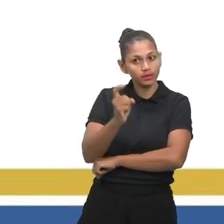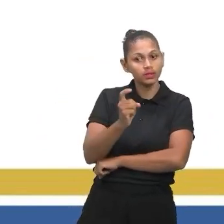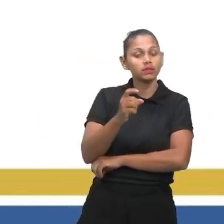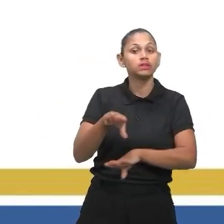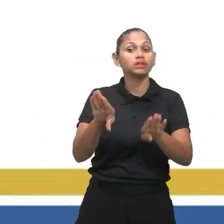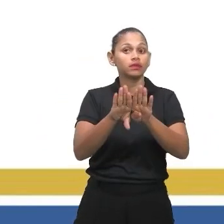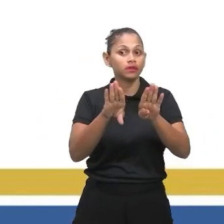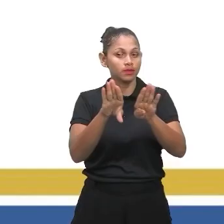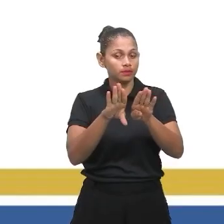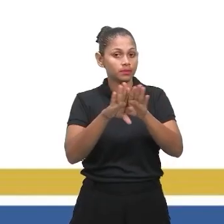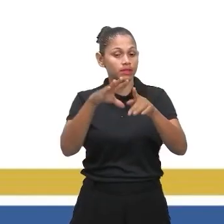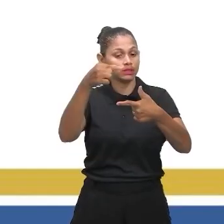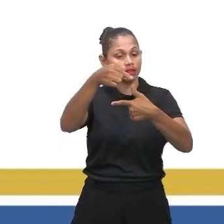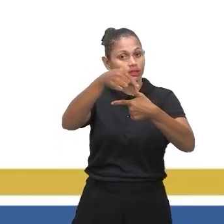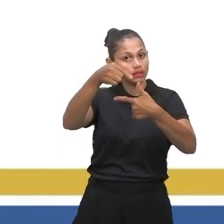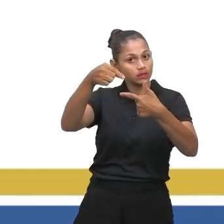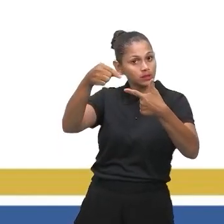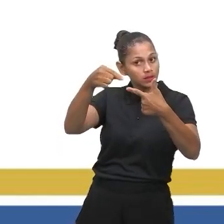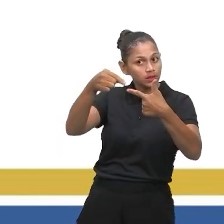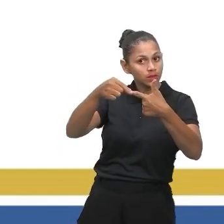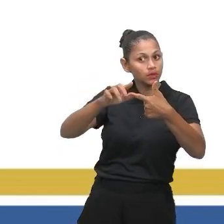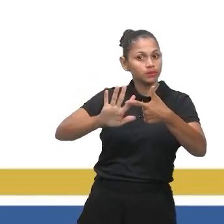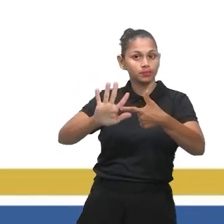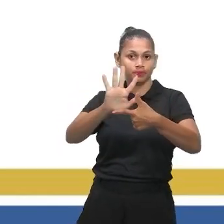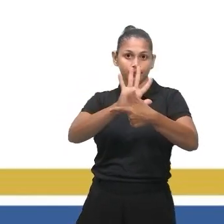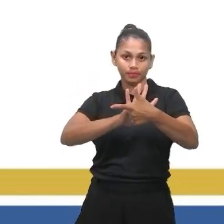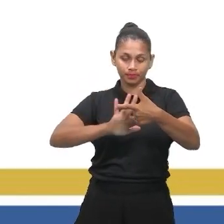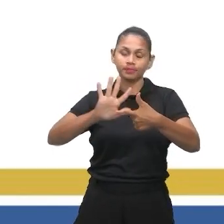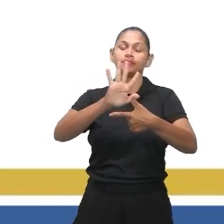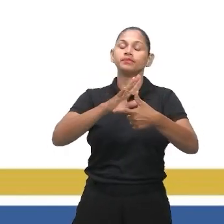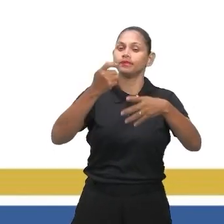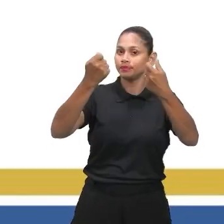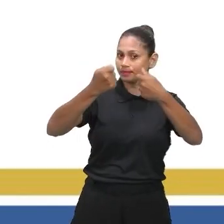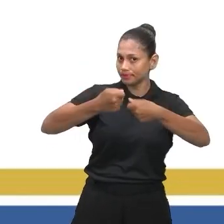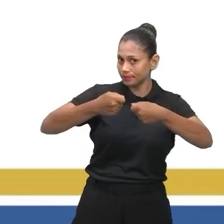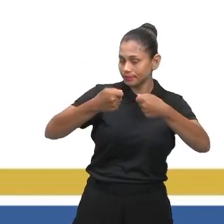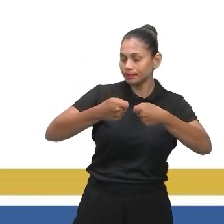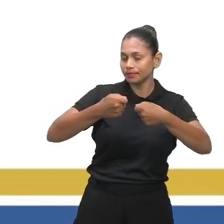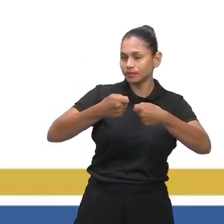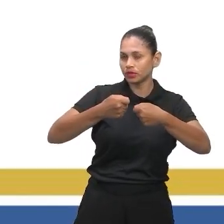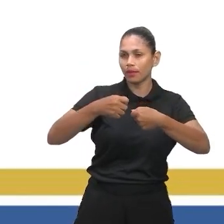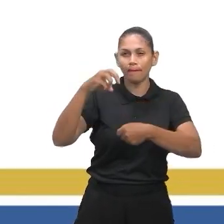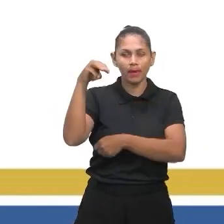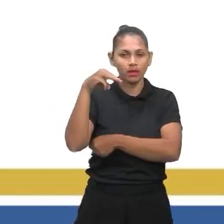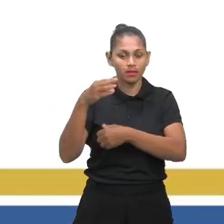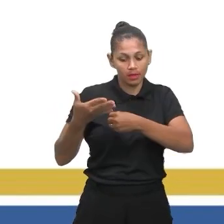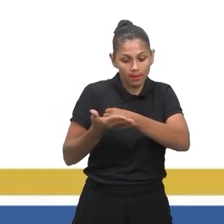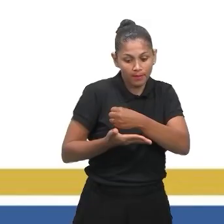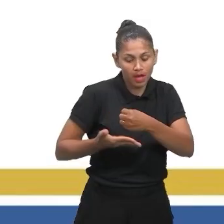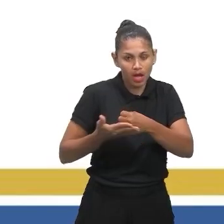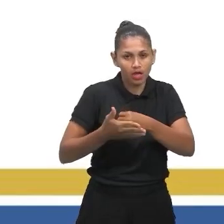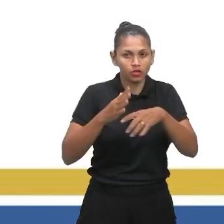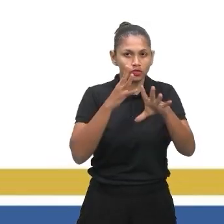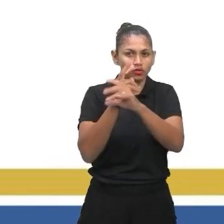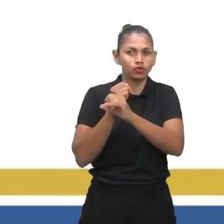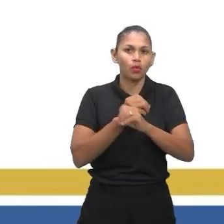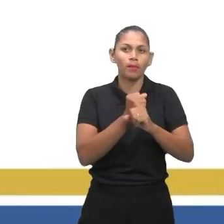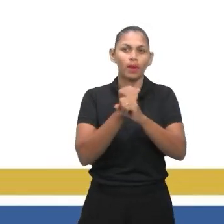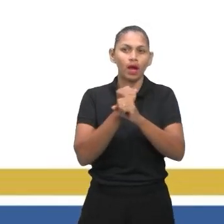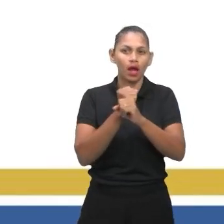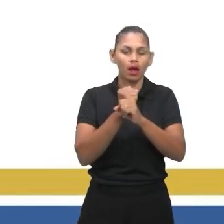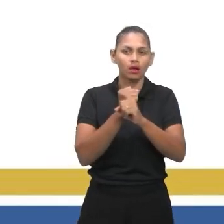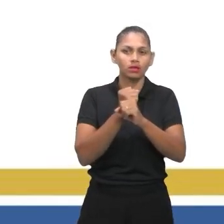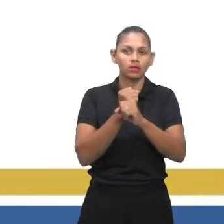envolvem aí os últimos 10 anos do Enem. Então, só matemática básica, e somar aqui com estatística, né? Já dá aqui o quê?